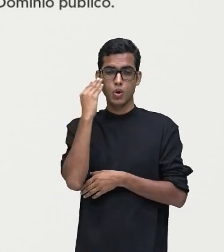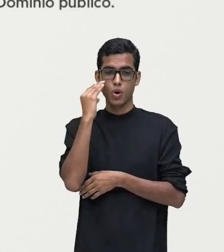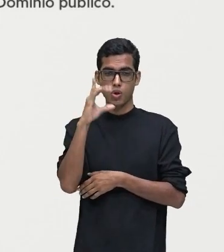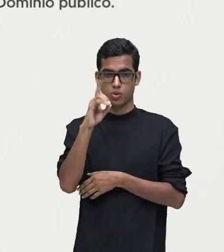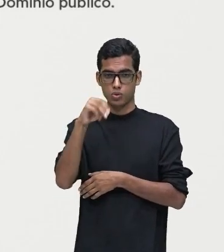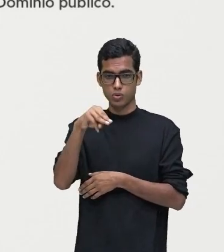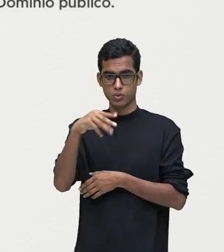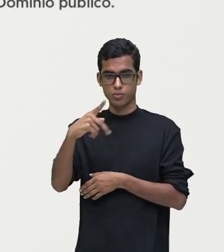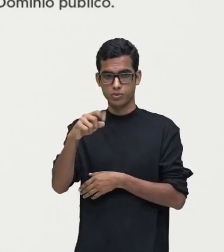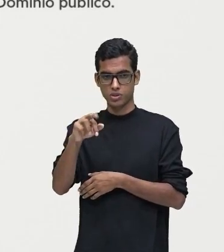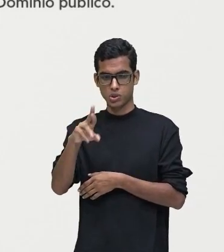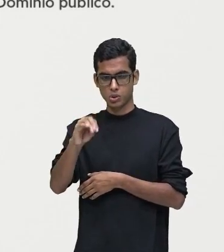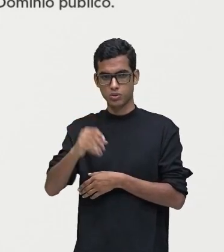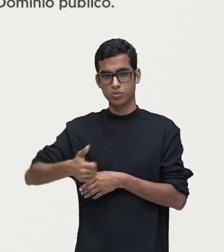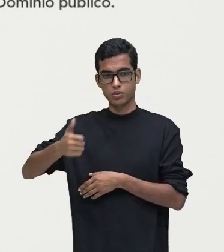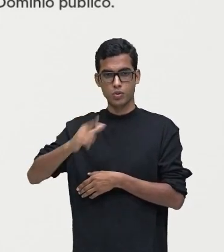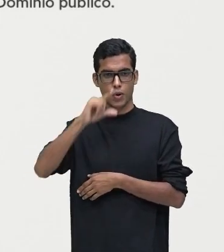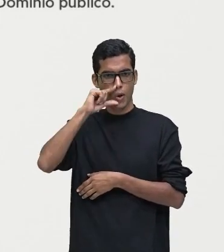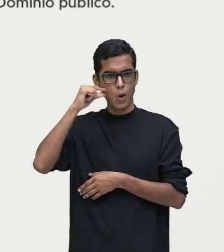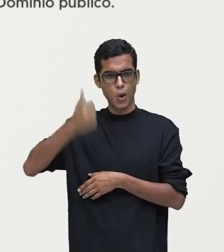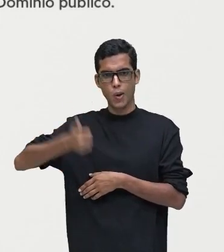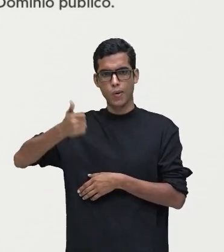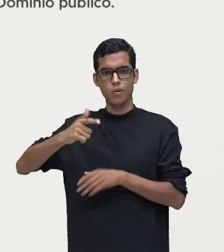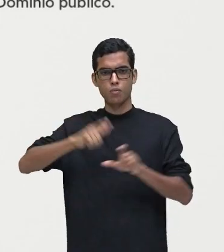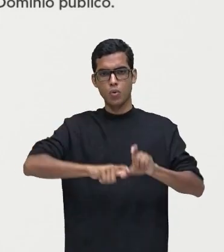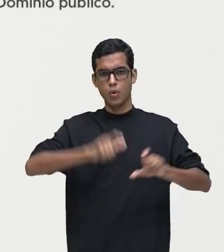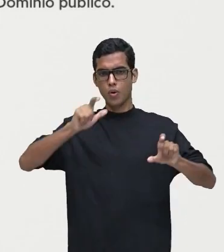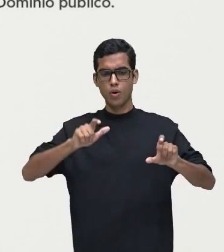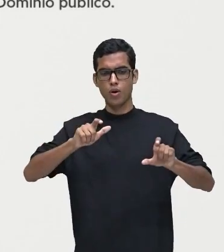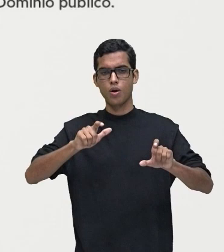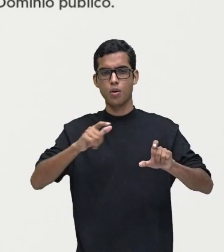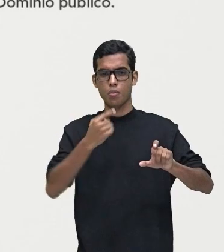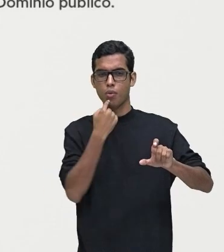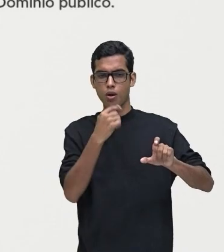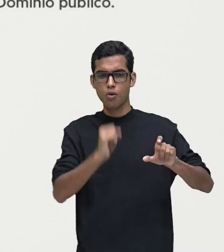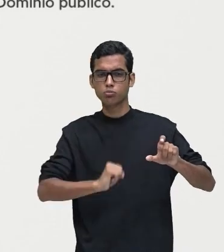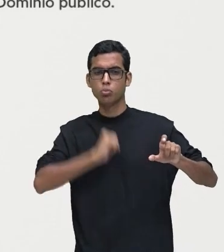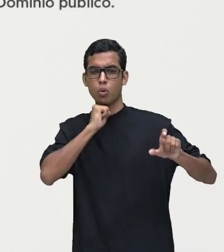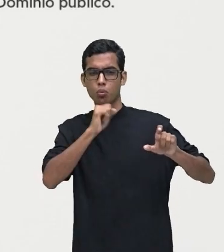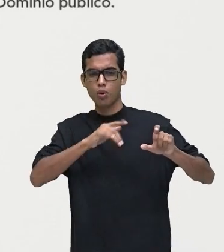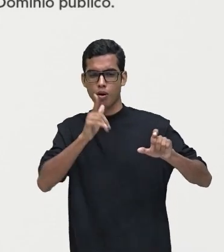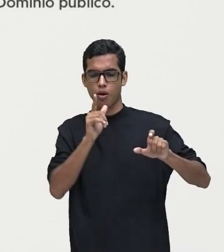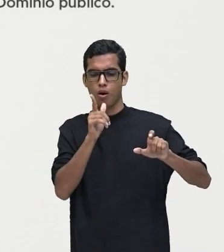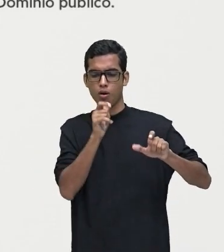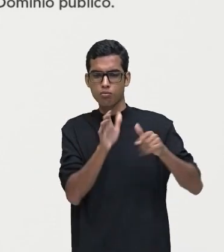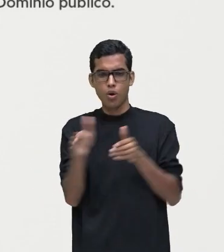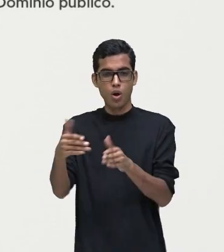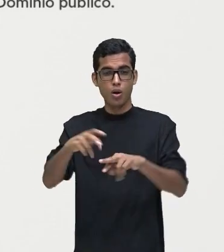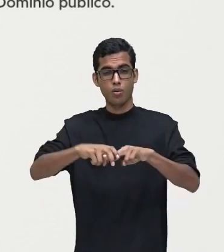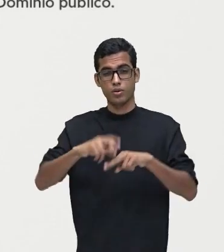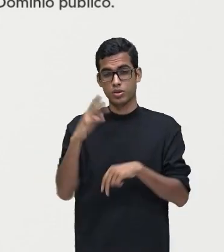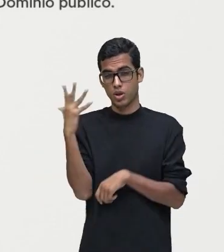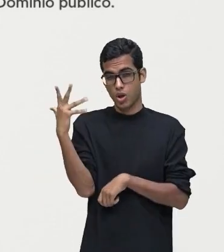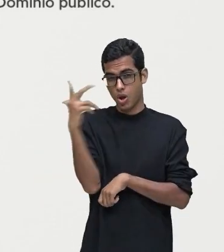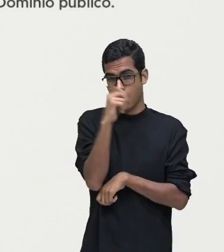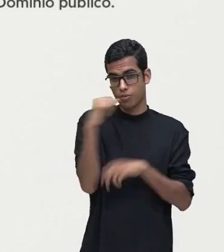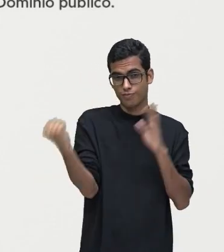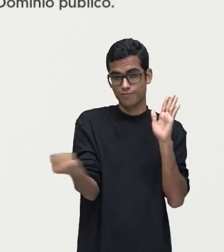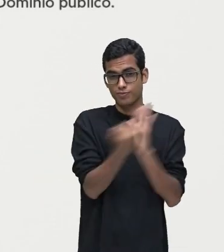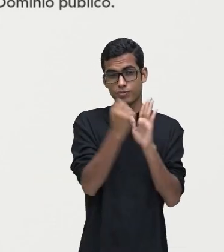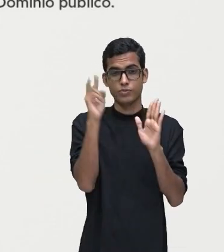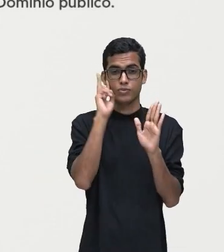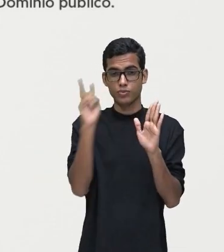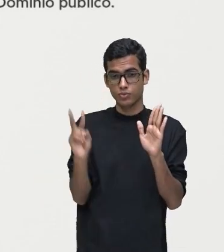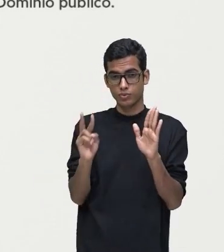não declarou a Independência às margens do Riacho do Ipiranga por ser um lugar bonito para um marco histórico.